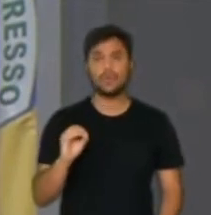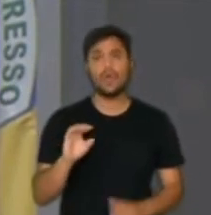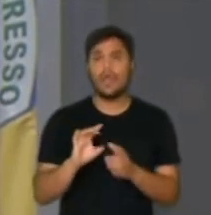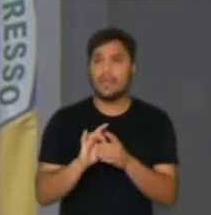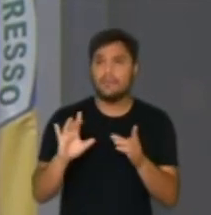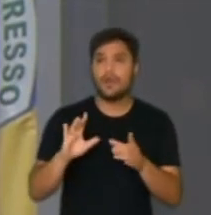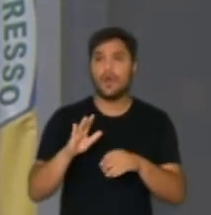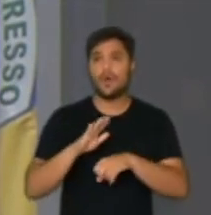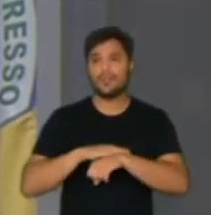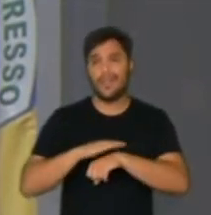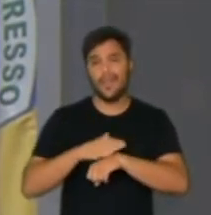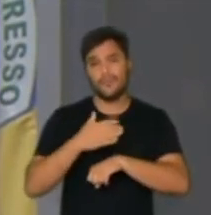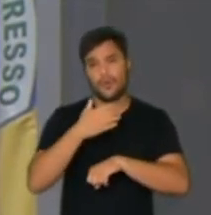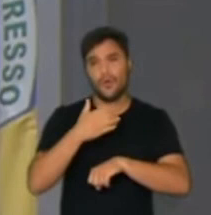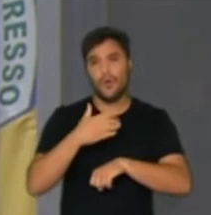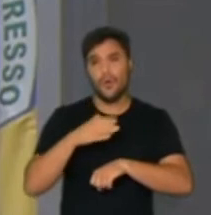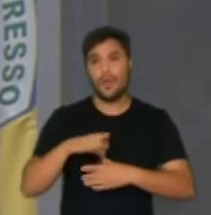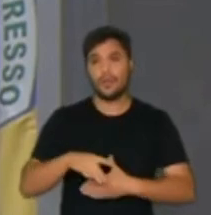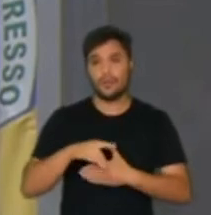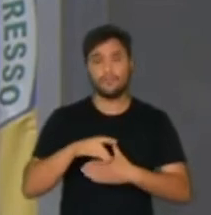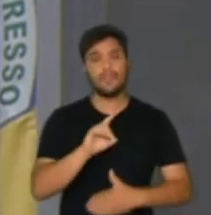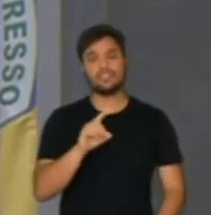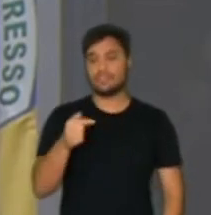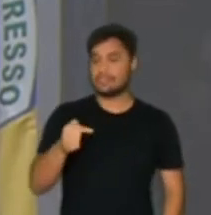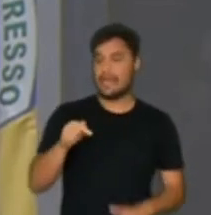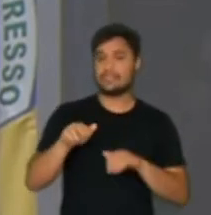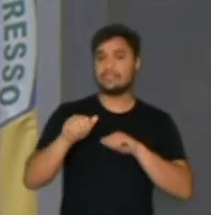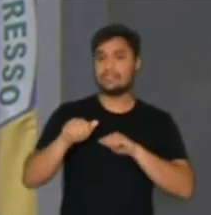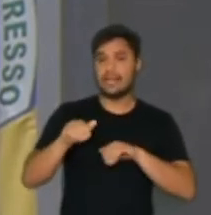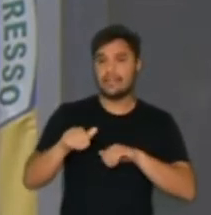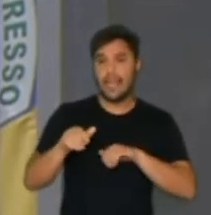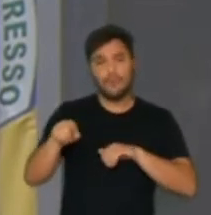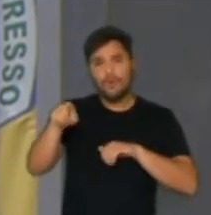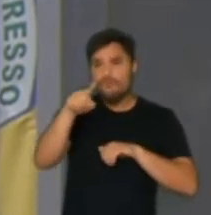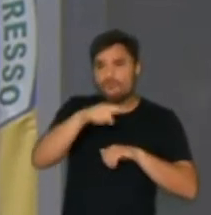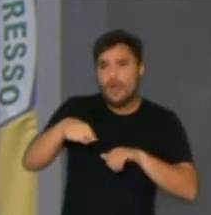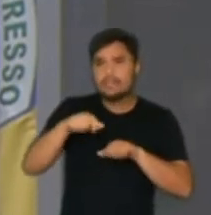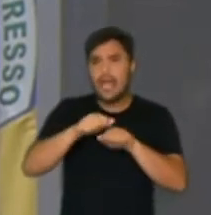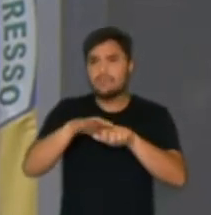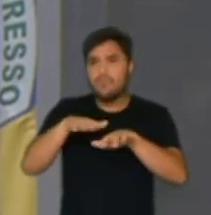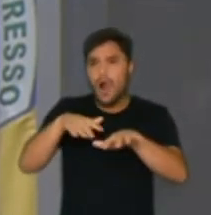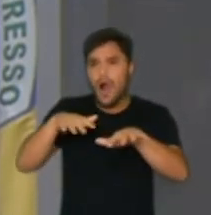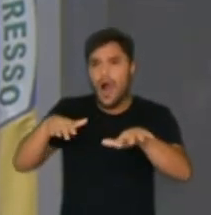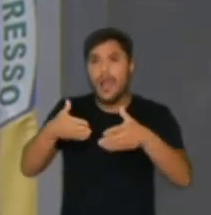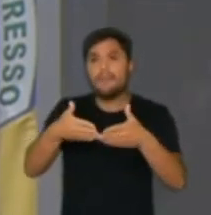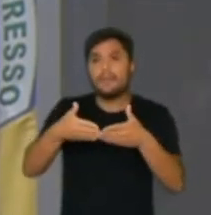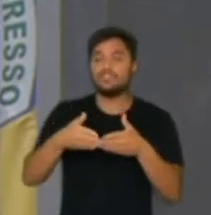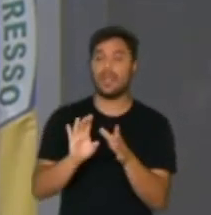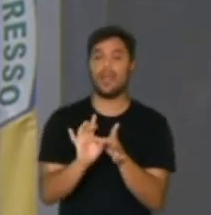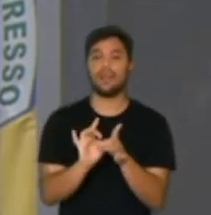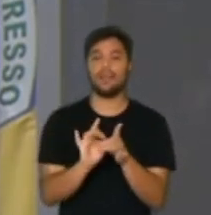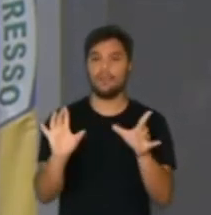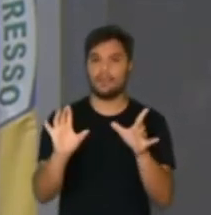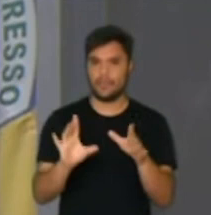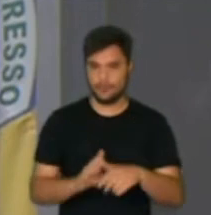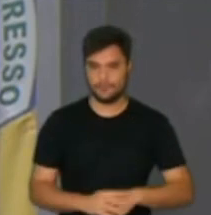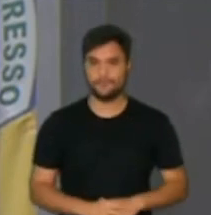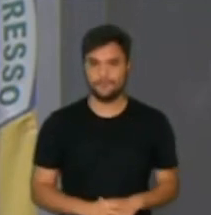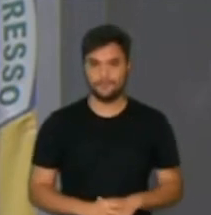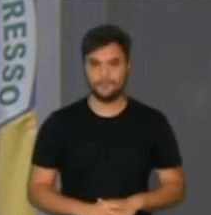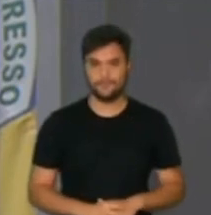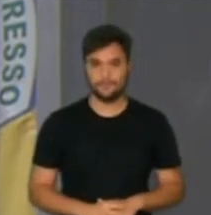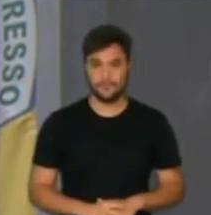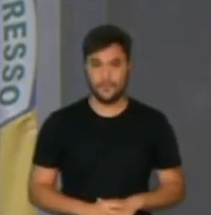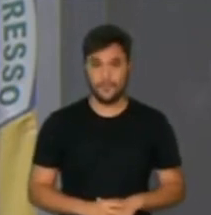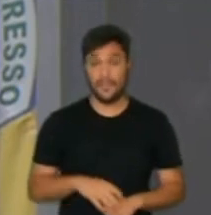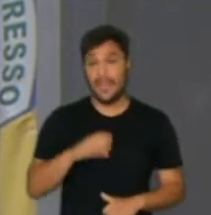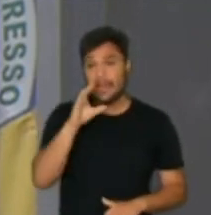líder de governo. Dia 7 de setembro, os senhores foram às ruas para pedir por liberdade. No